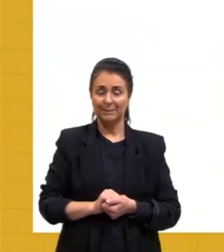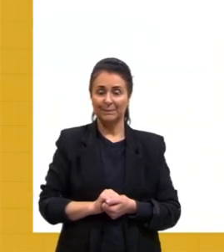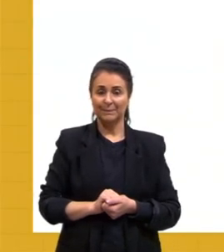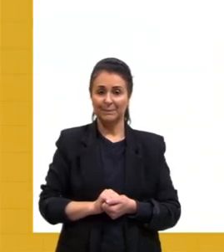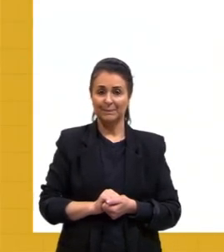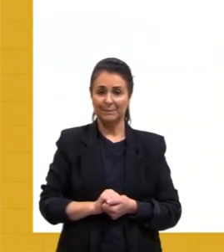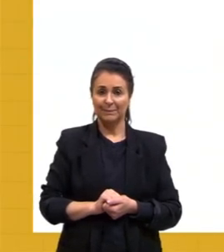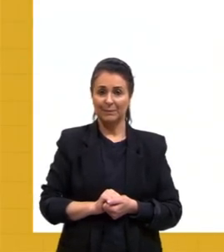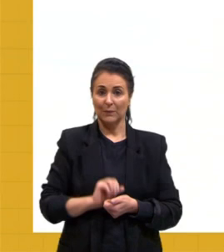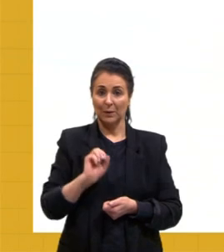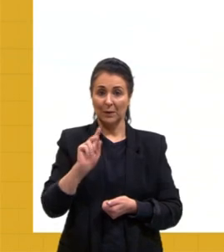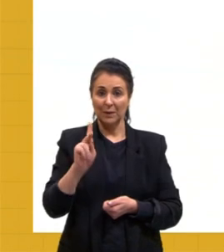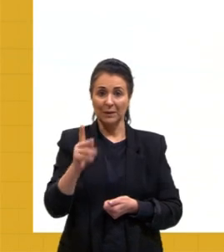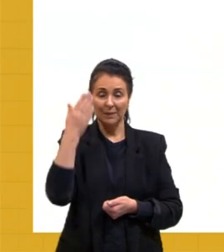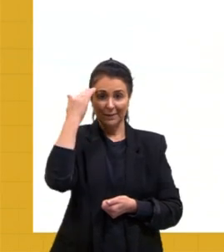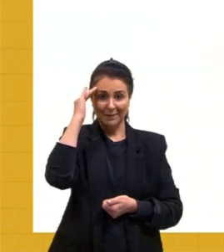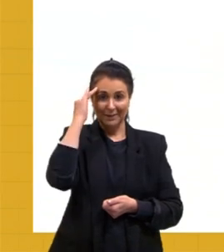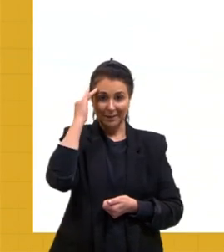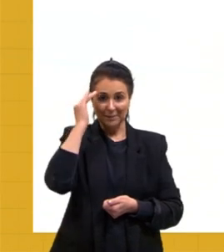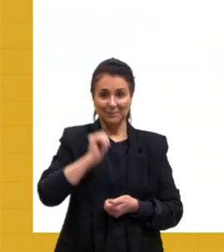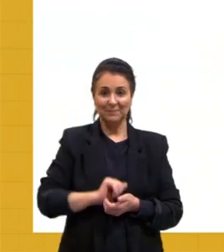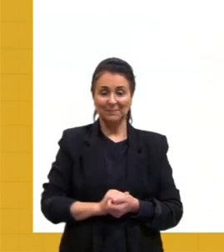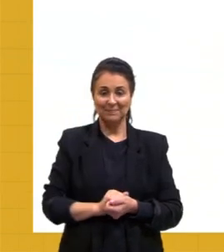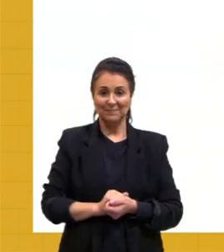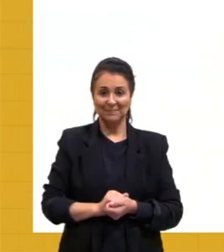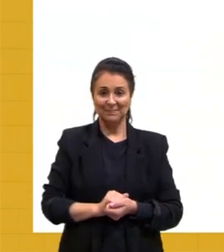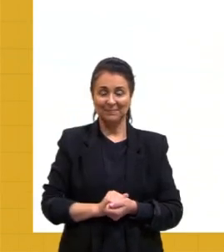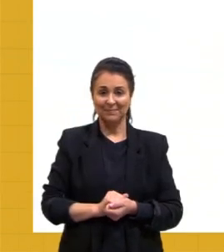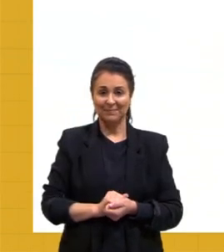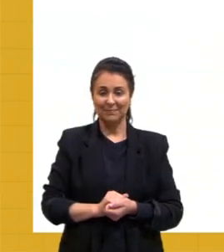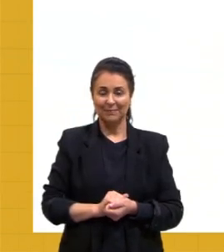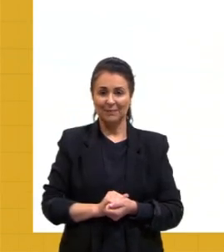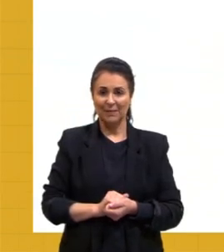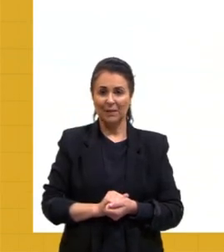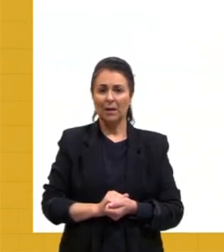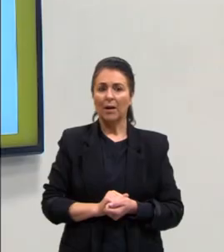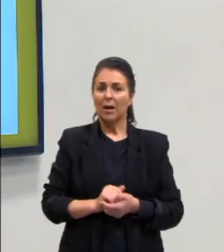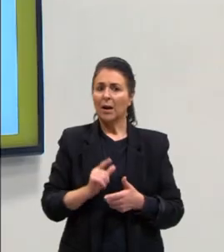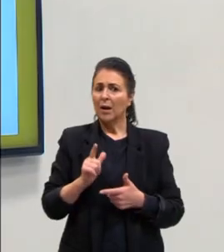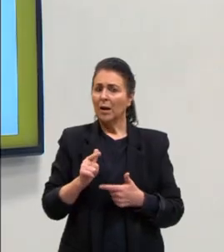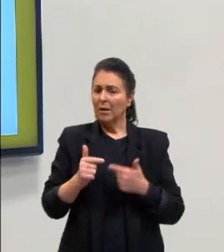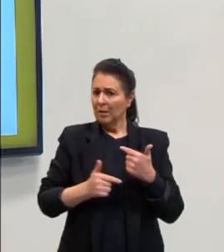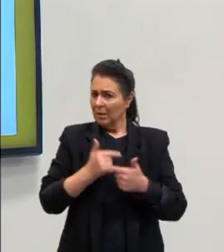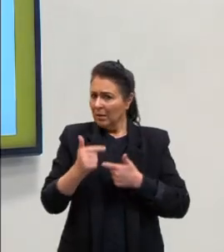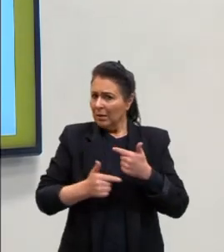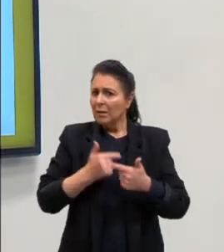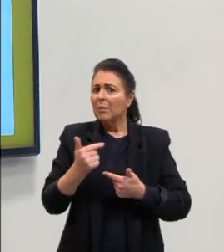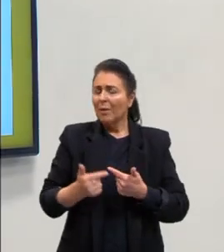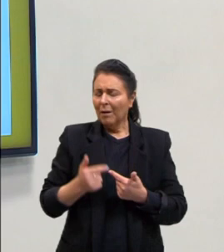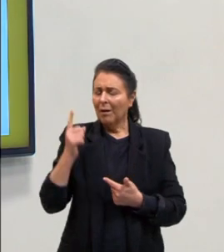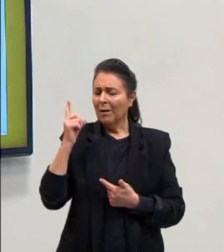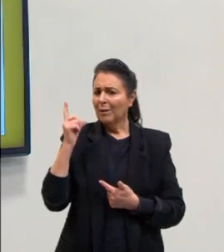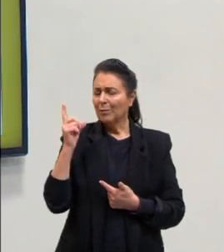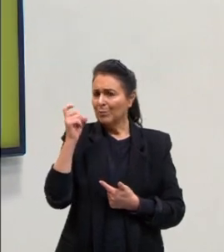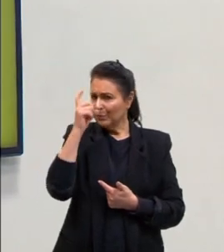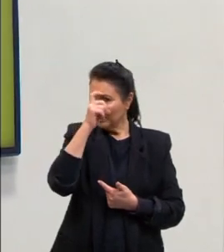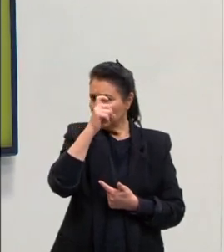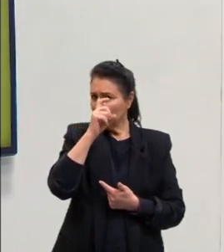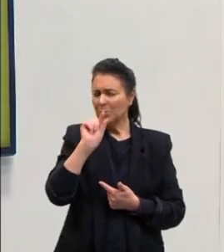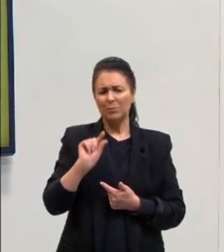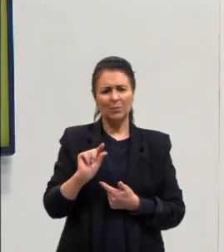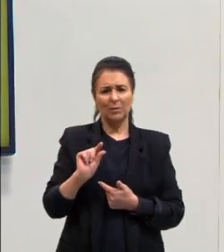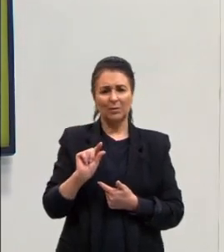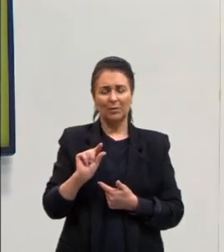até aí, ok? Uma respirada. É um pouquinho trabalhoso, mas não é difícil, tá, gente? Não se